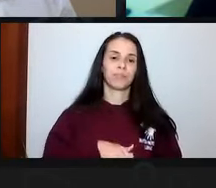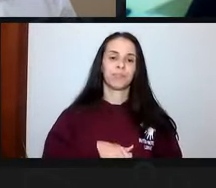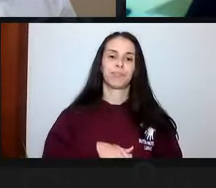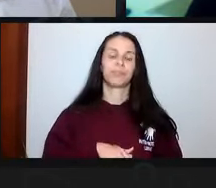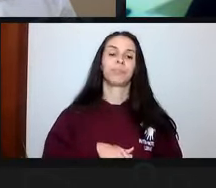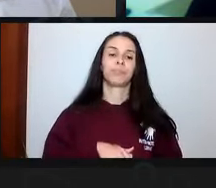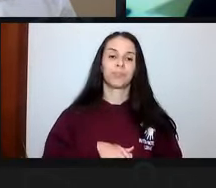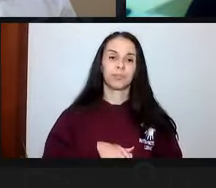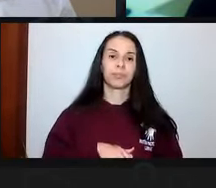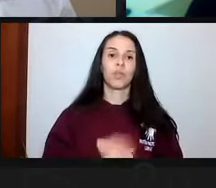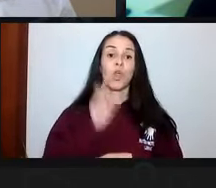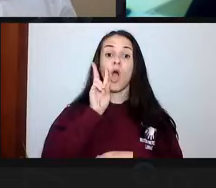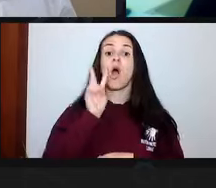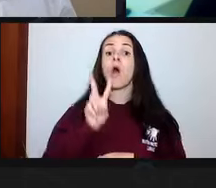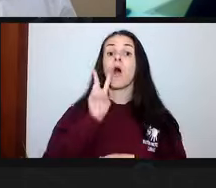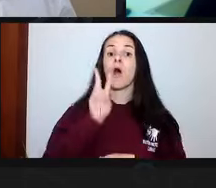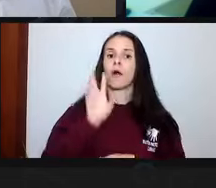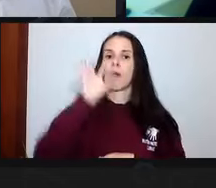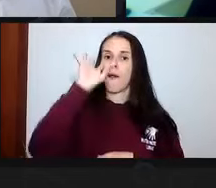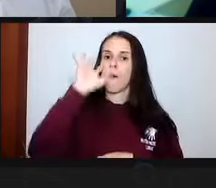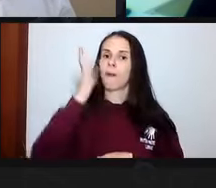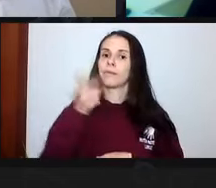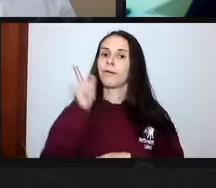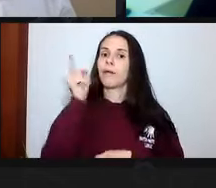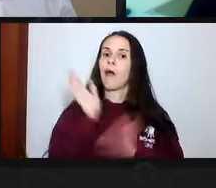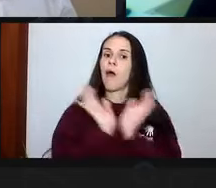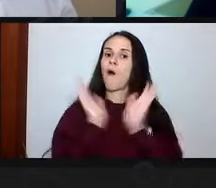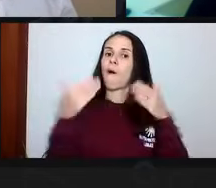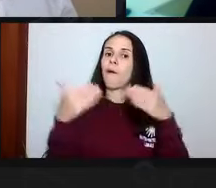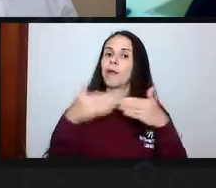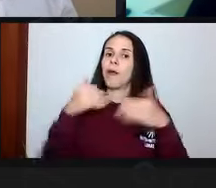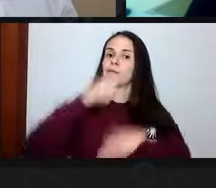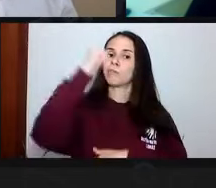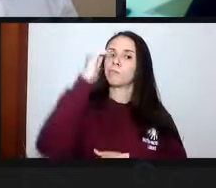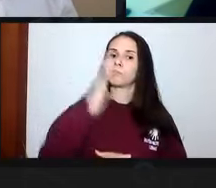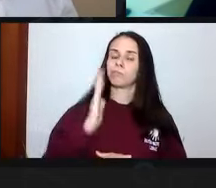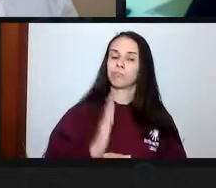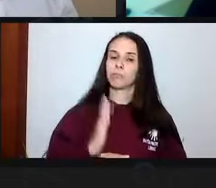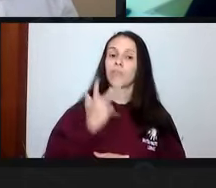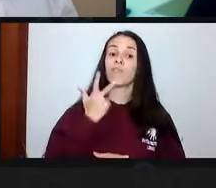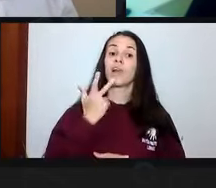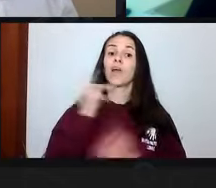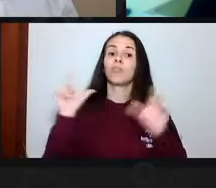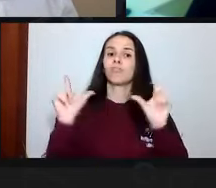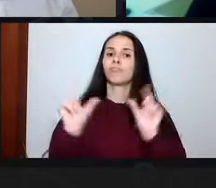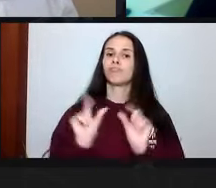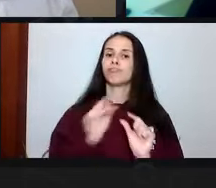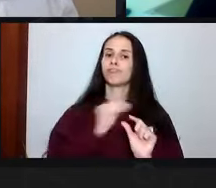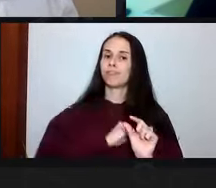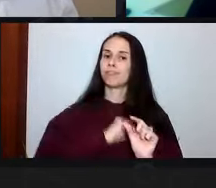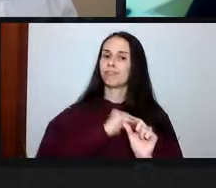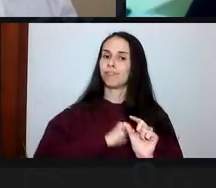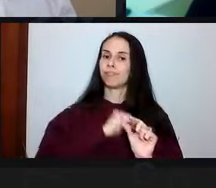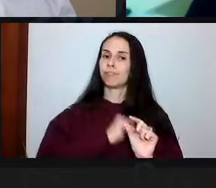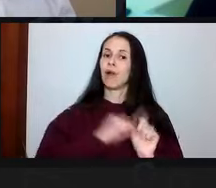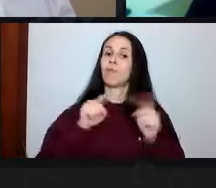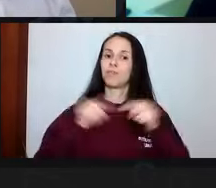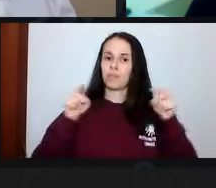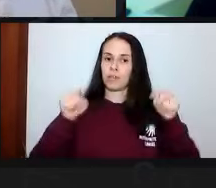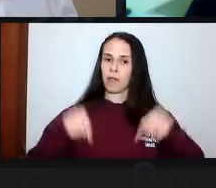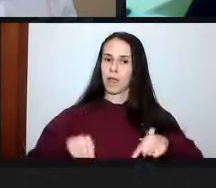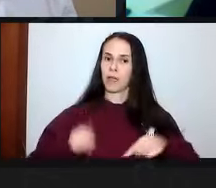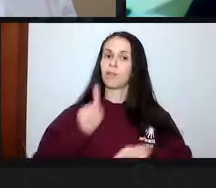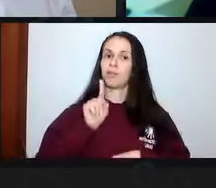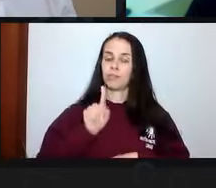só o que está se falando no Congresso Nacional em relação à redução de salário dos servidores. Isso é uma pequena